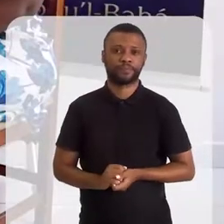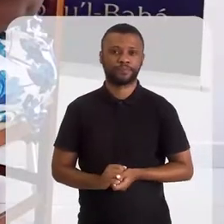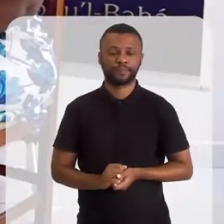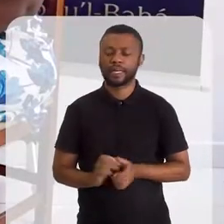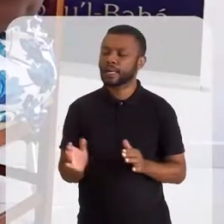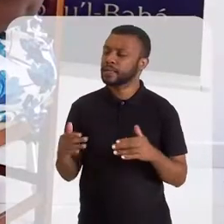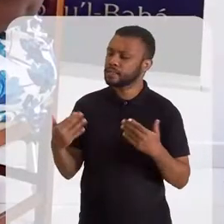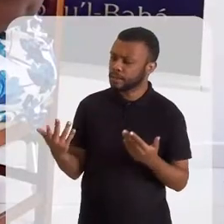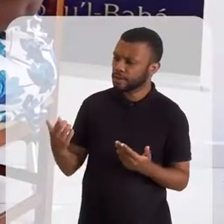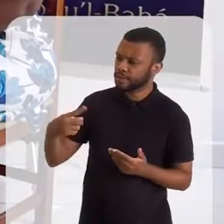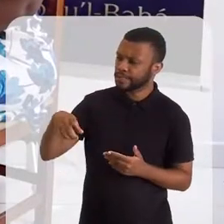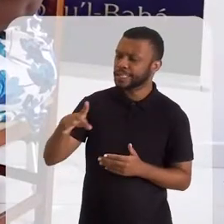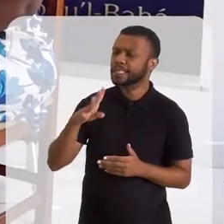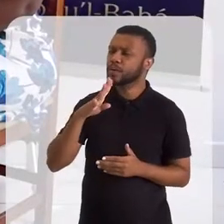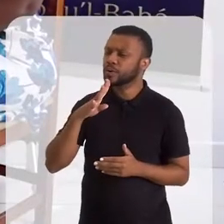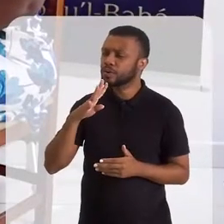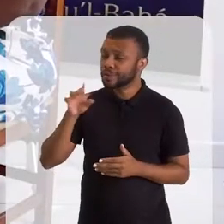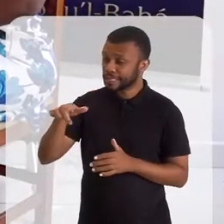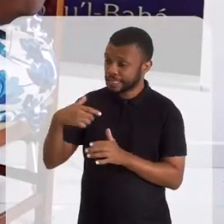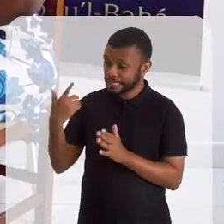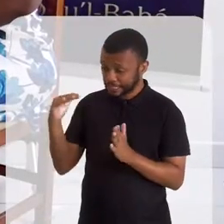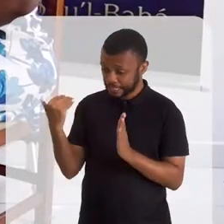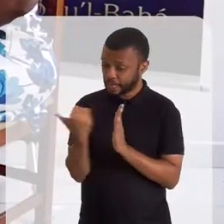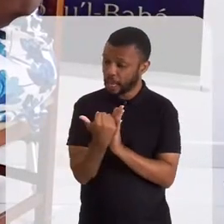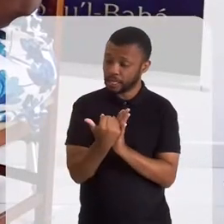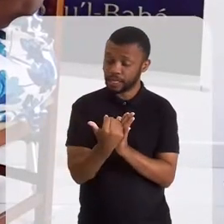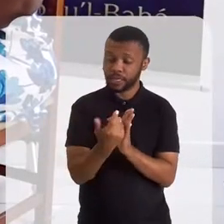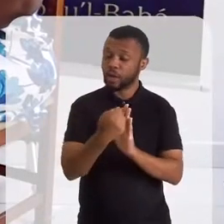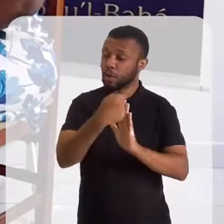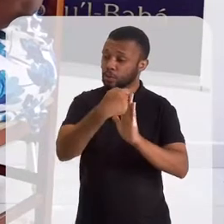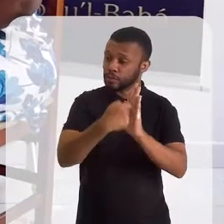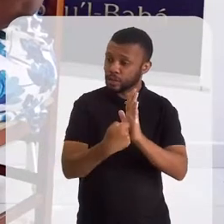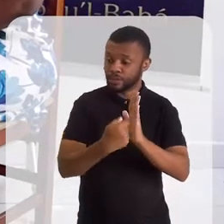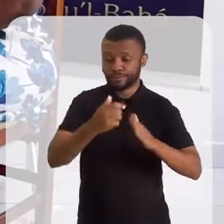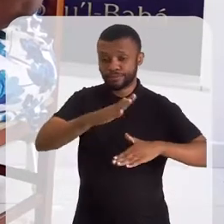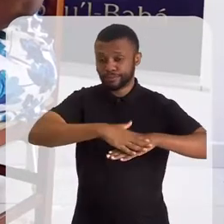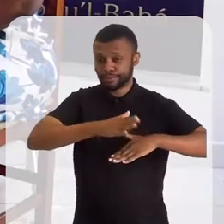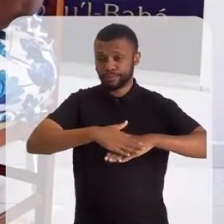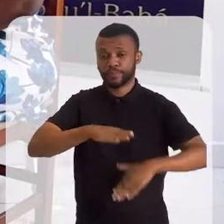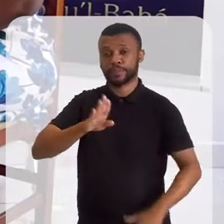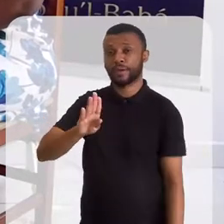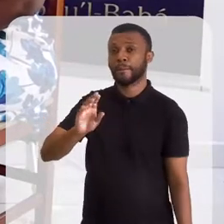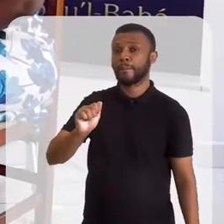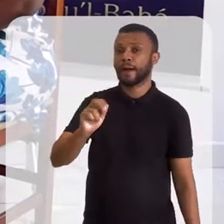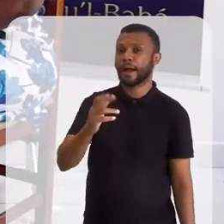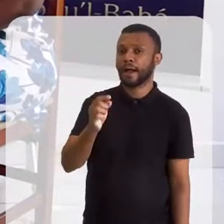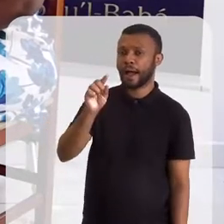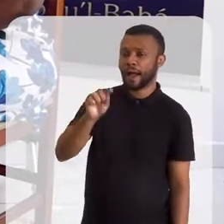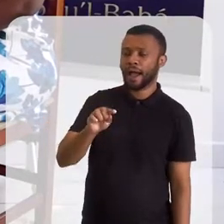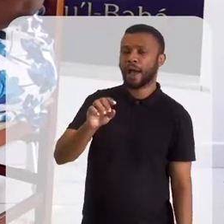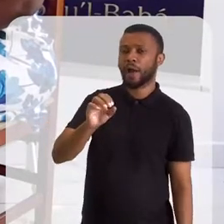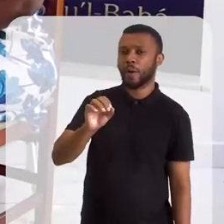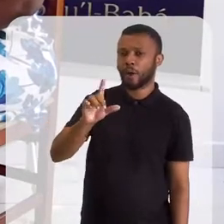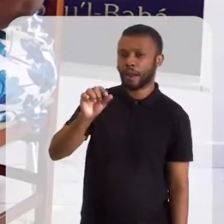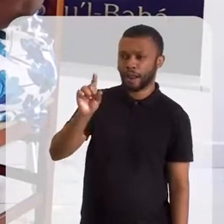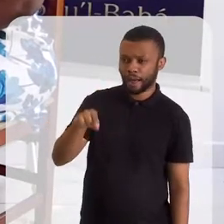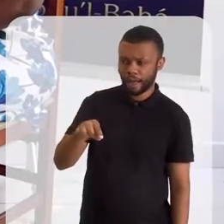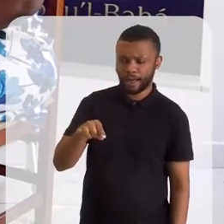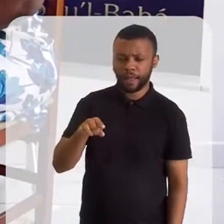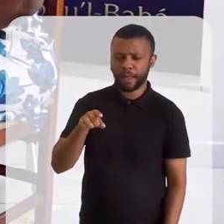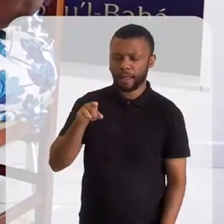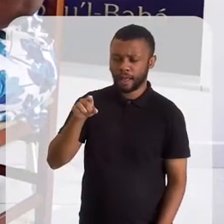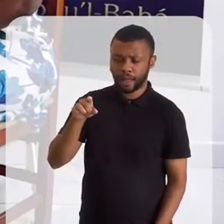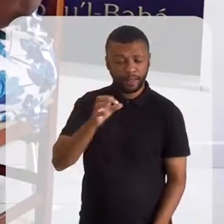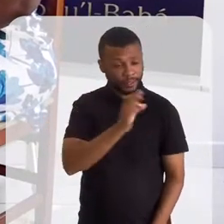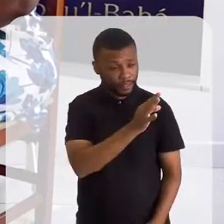Vocês seguem os escritos de Bahá'u'llá, correto? Perfeito. Vocês creem em Deus?